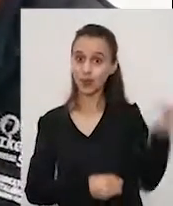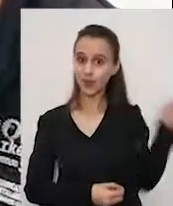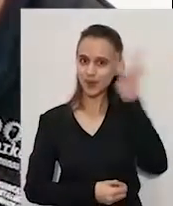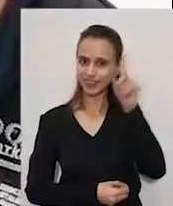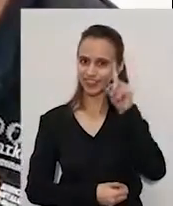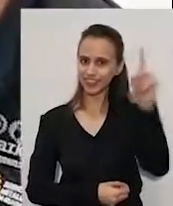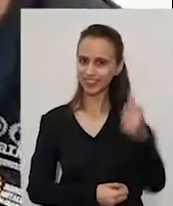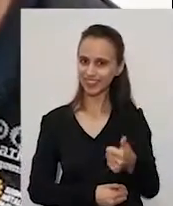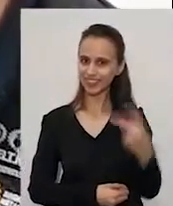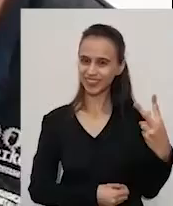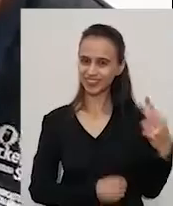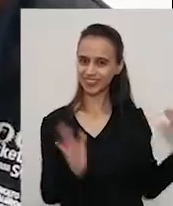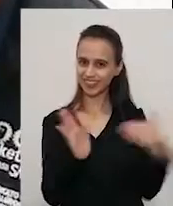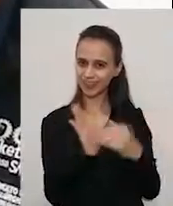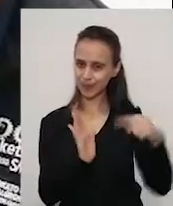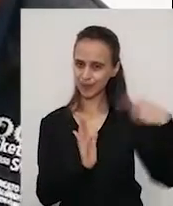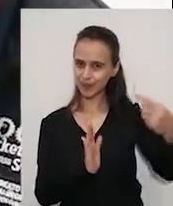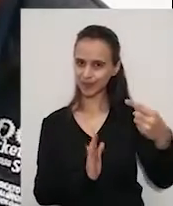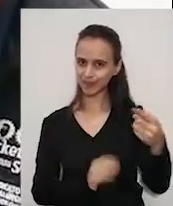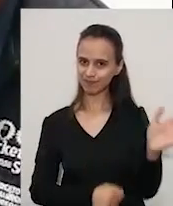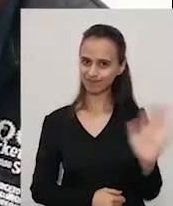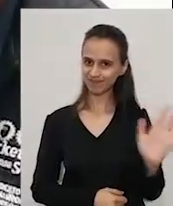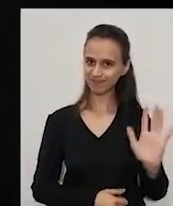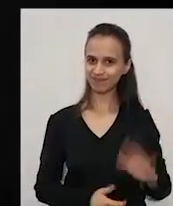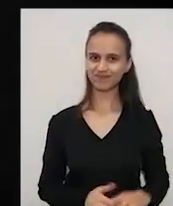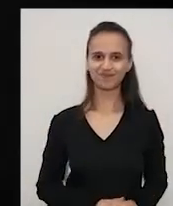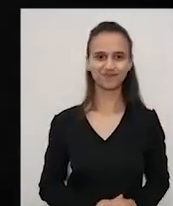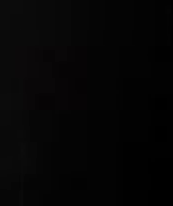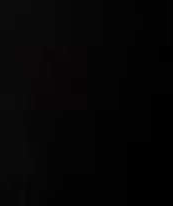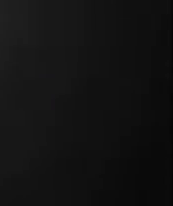Até a próxima, com mais Metal TV Notícias.